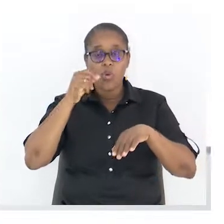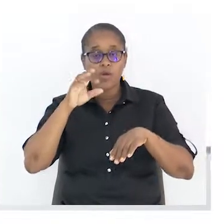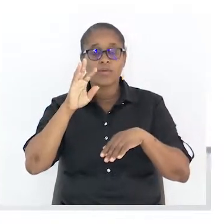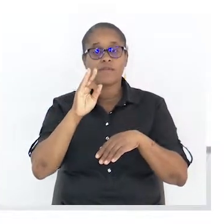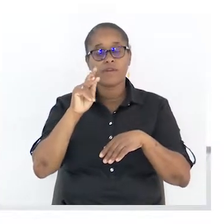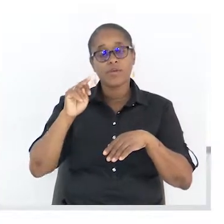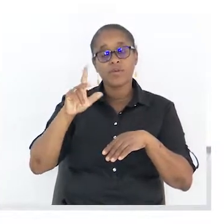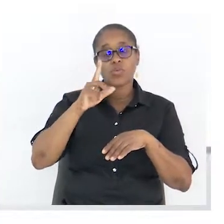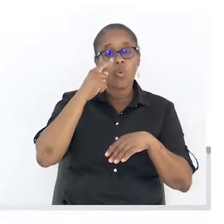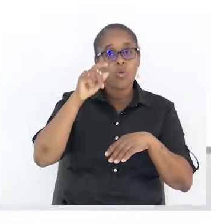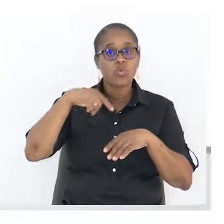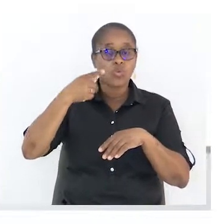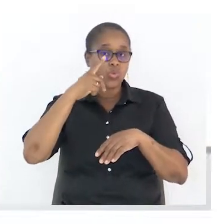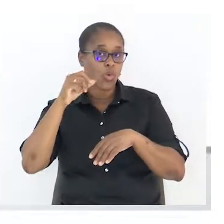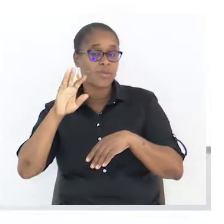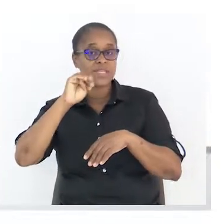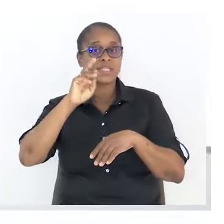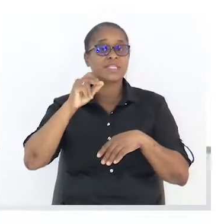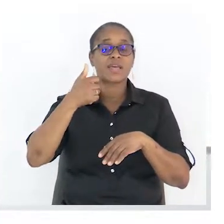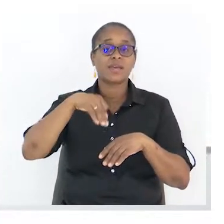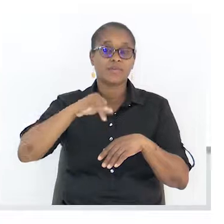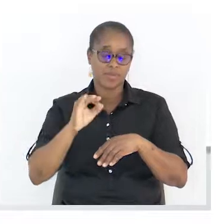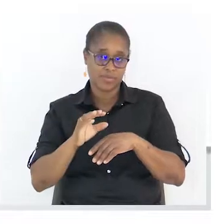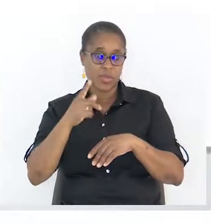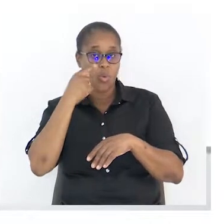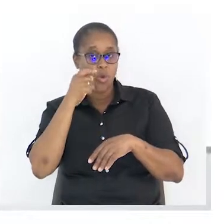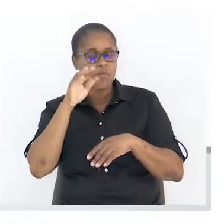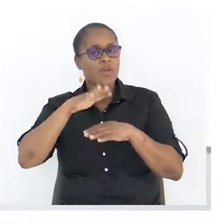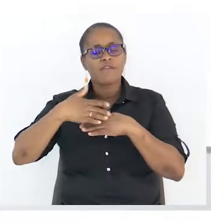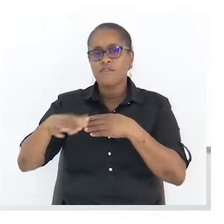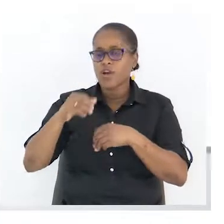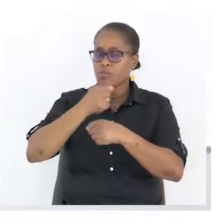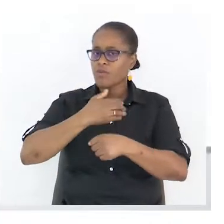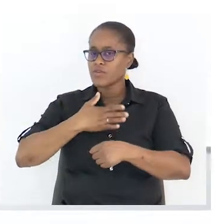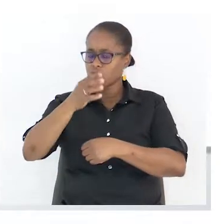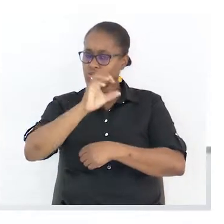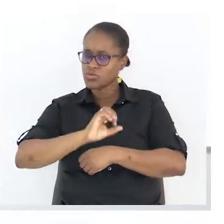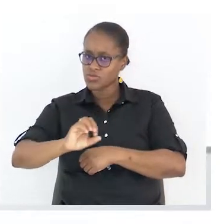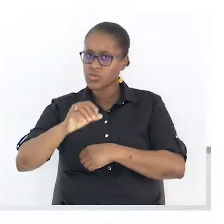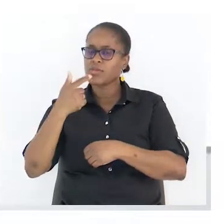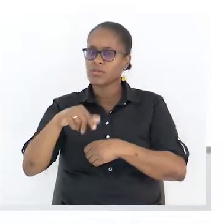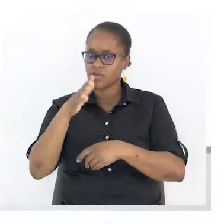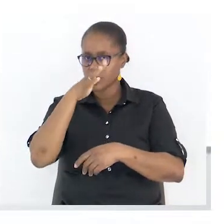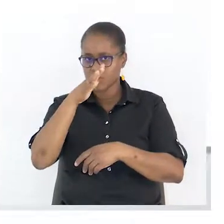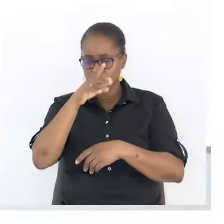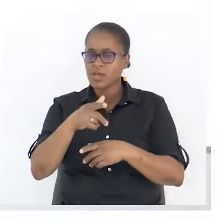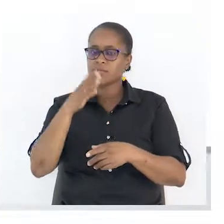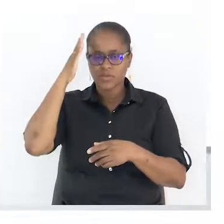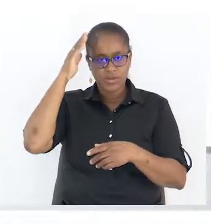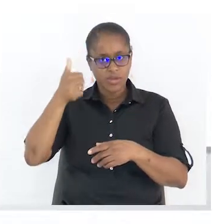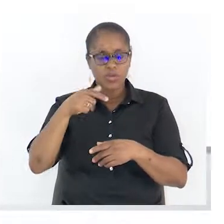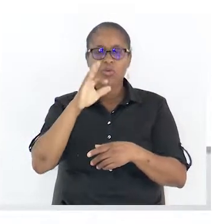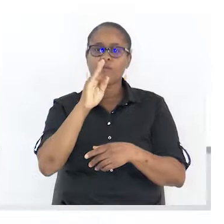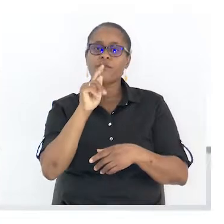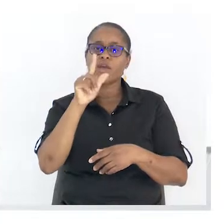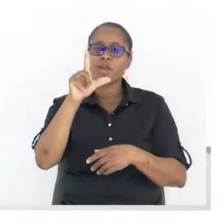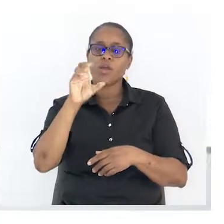fora de sua profissão, exerce alguma atividade intelectual. É um filósofo, um artista, um homem de gosto.